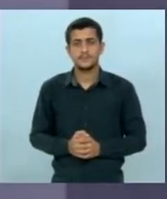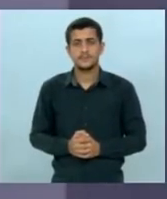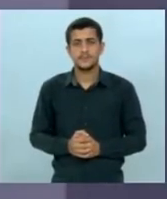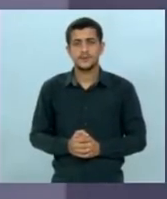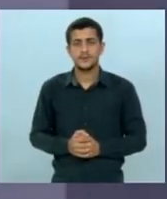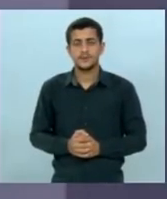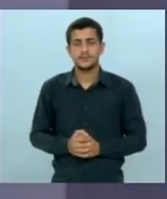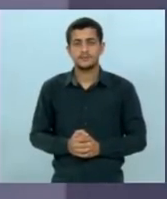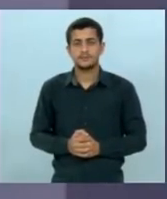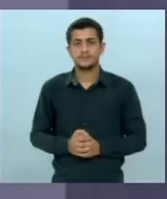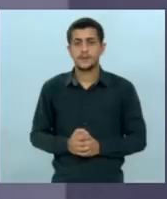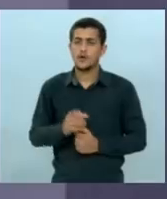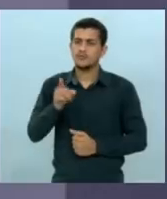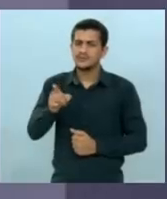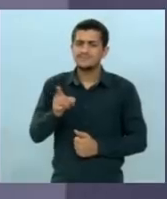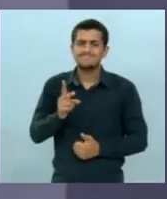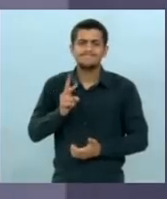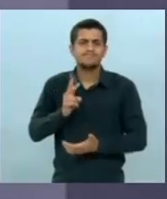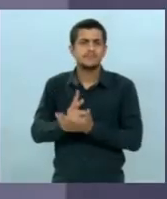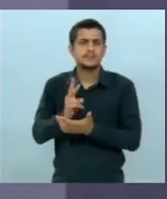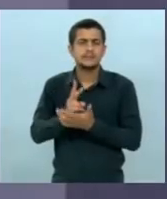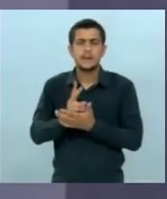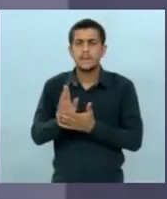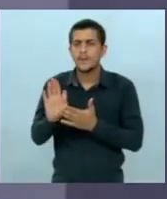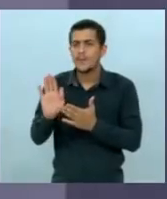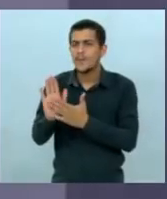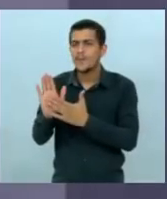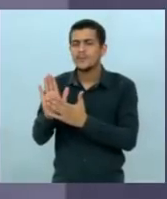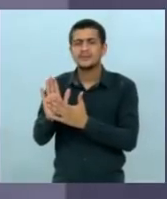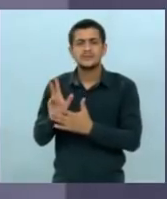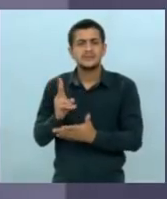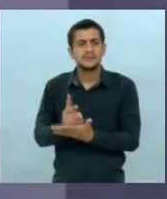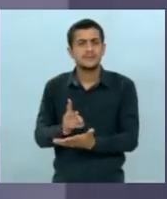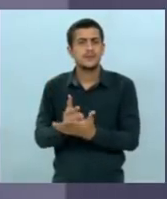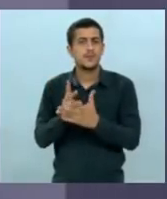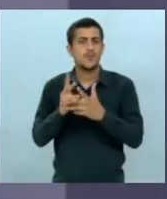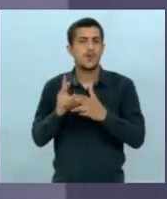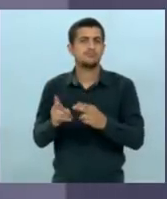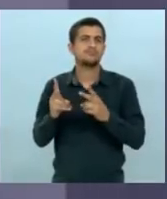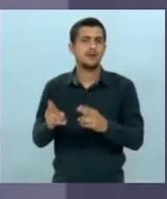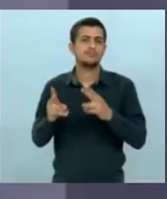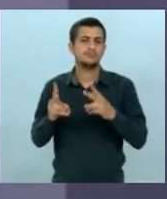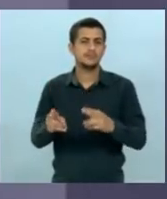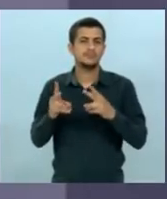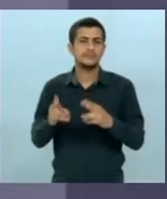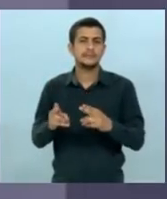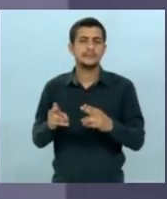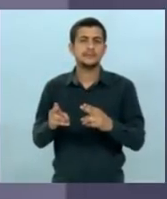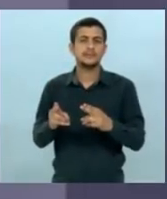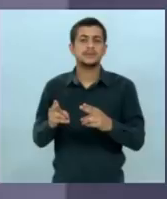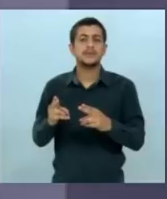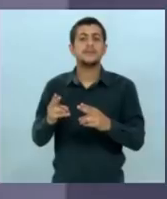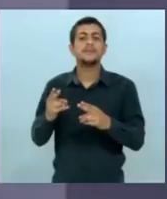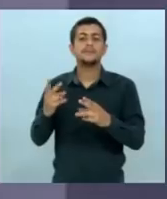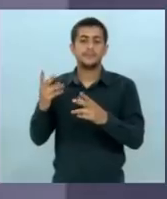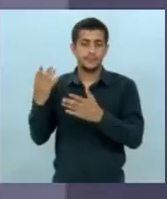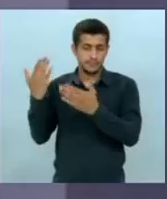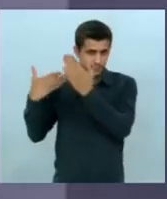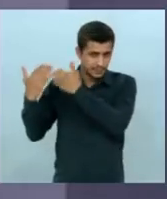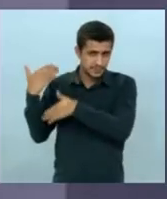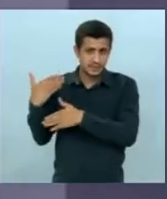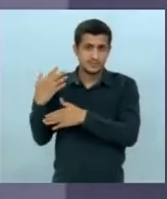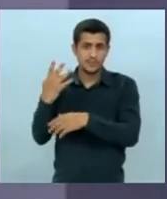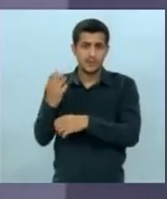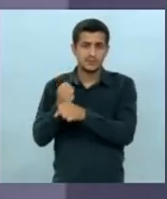repete as mesmas promessas durante essa campanha, as promessas que você fez na campanha anterior.